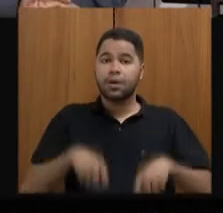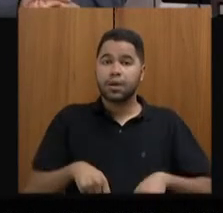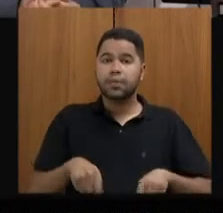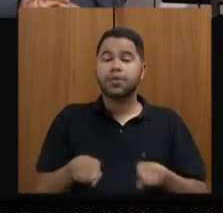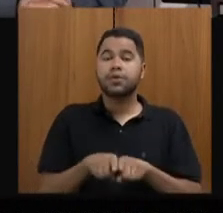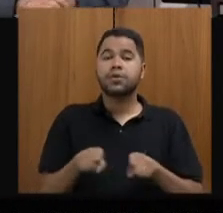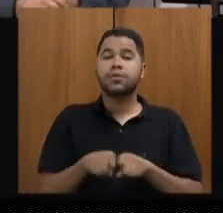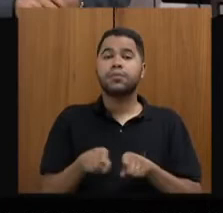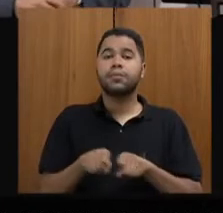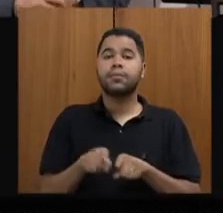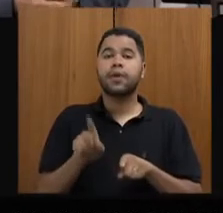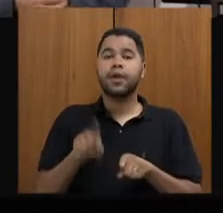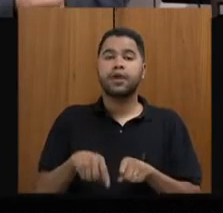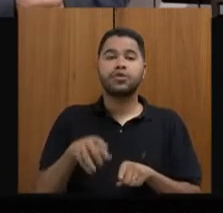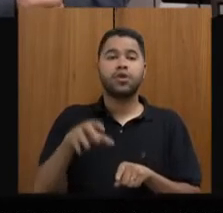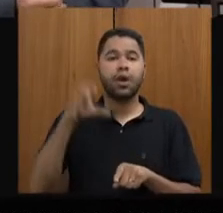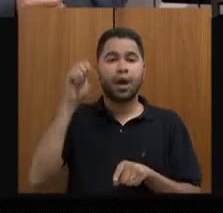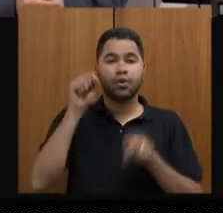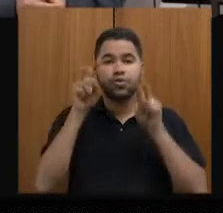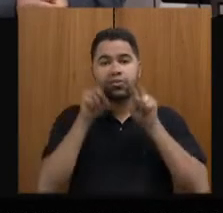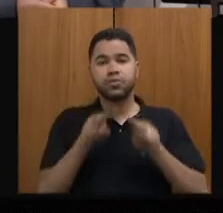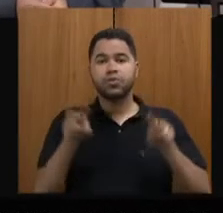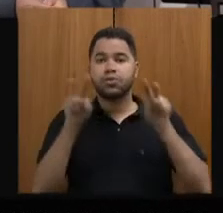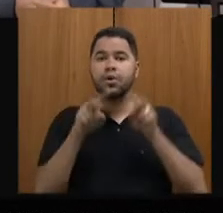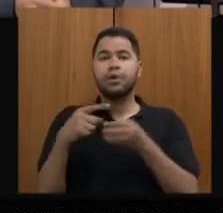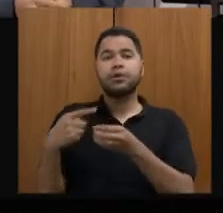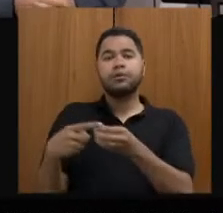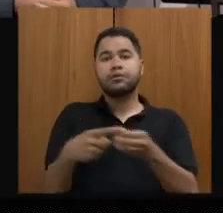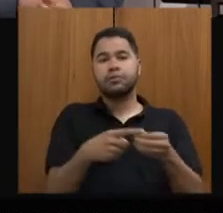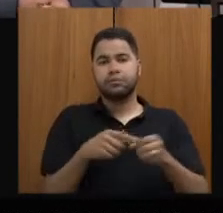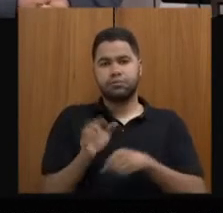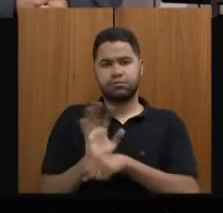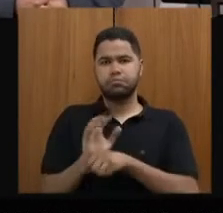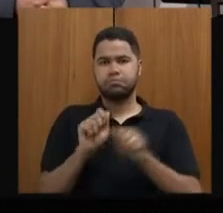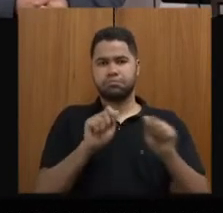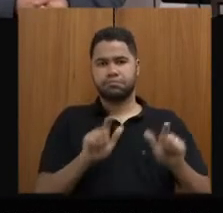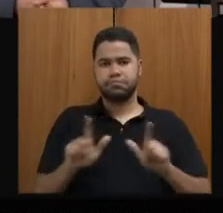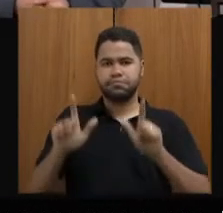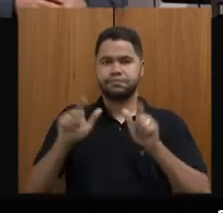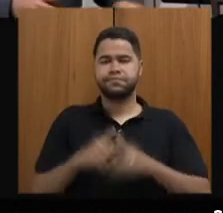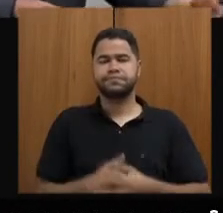audiovisual de gestores municipais do programa Cidade de Cinema. Pode passar.